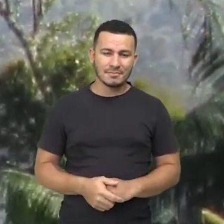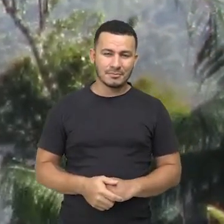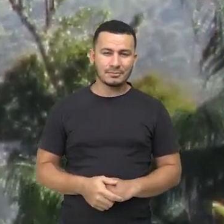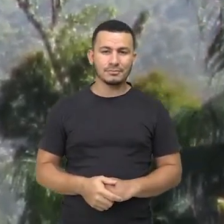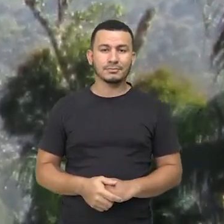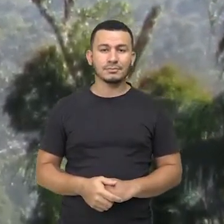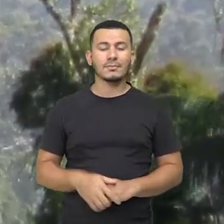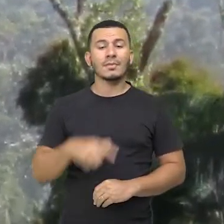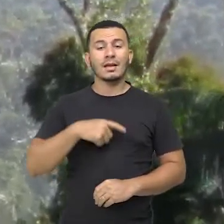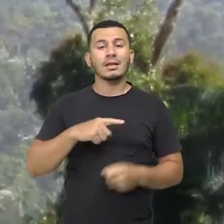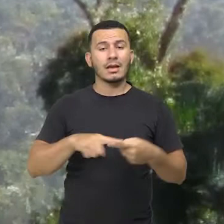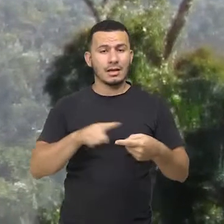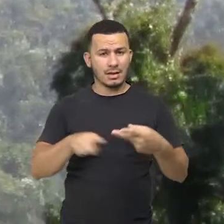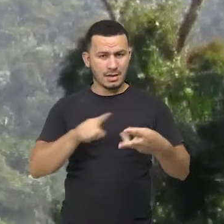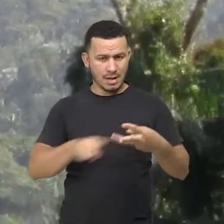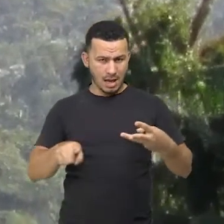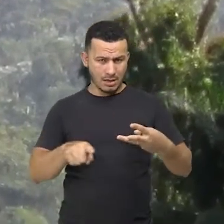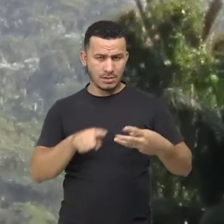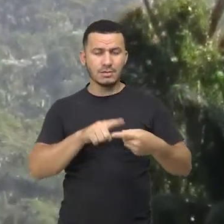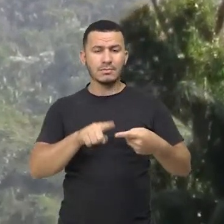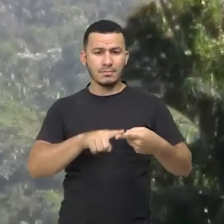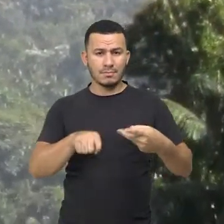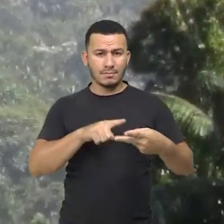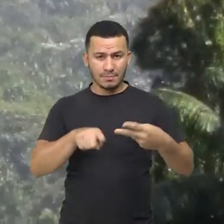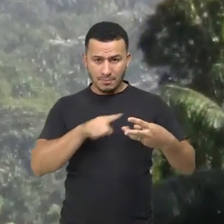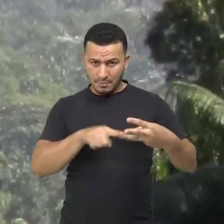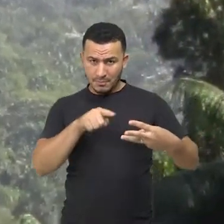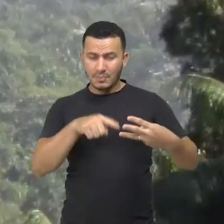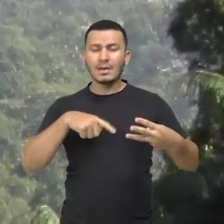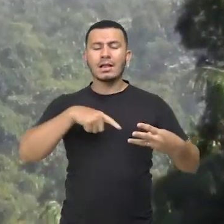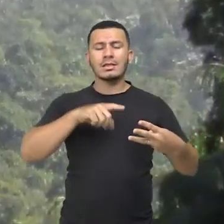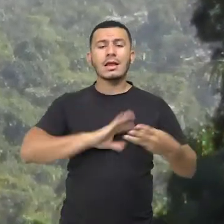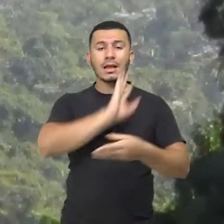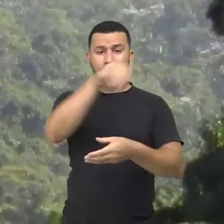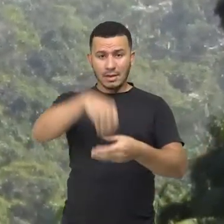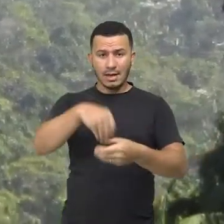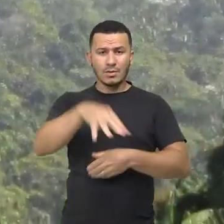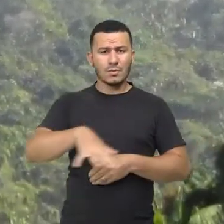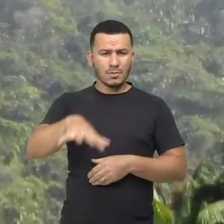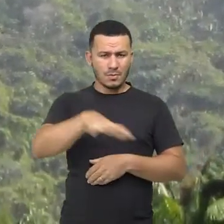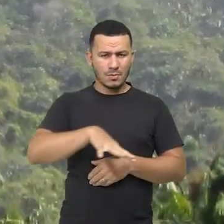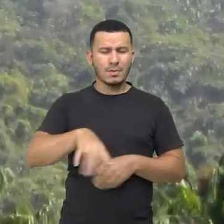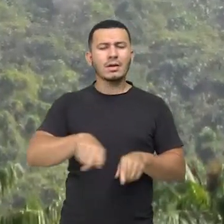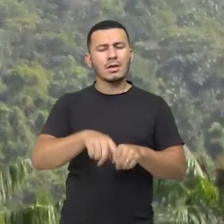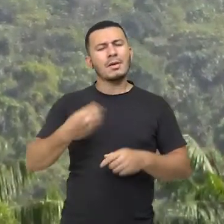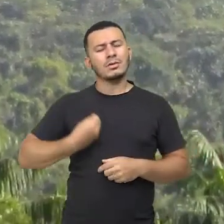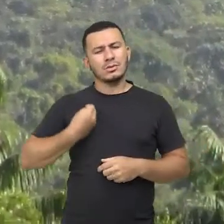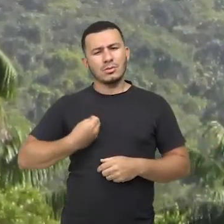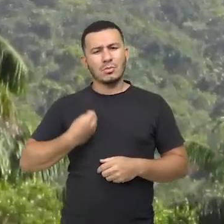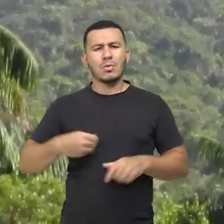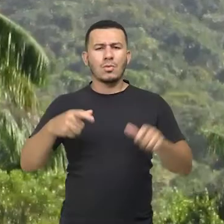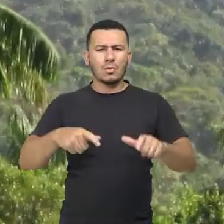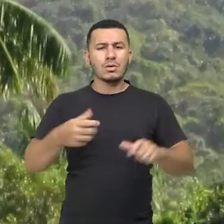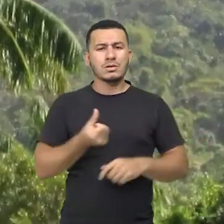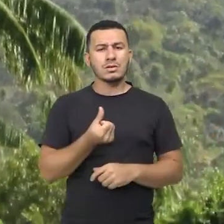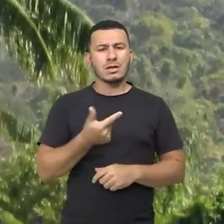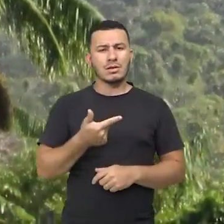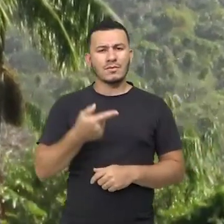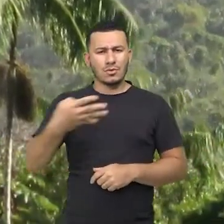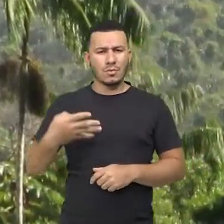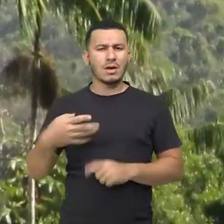Apresenta três espécies primatas, sendo três que só ocorrem na região e também habitam o local 624